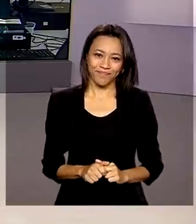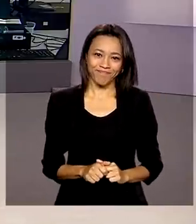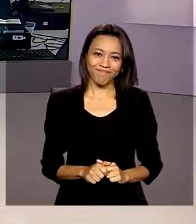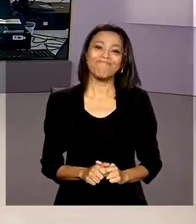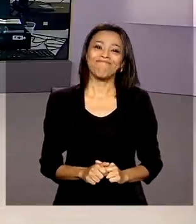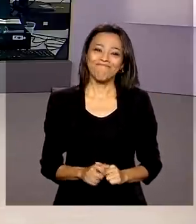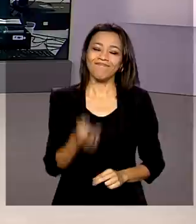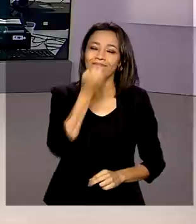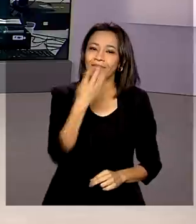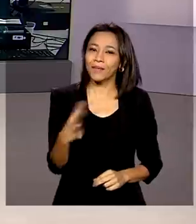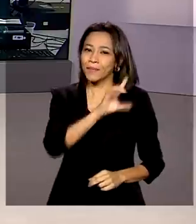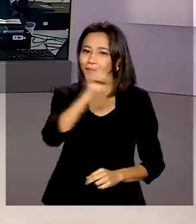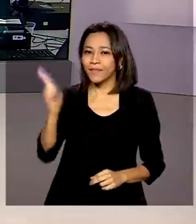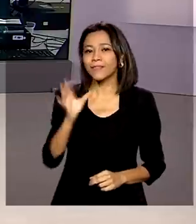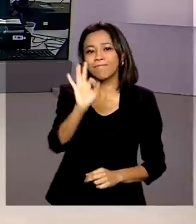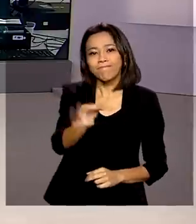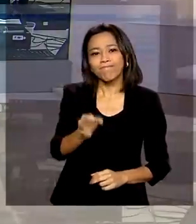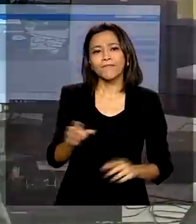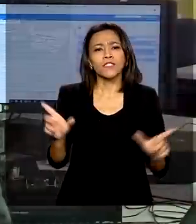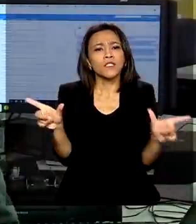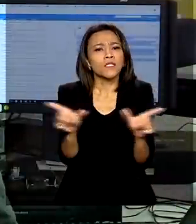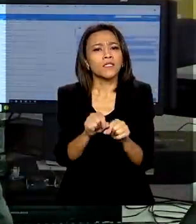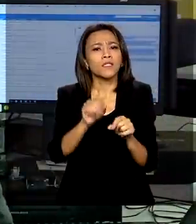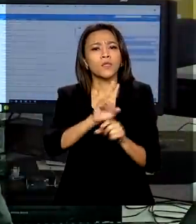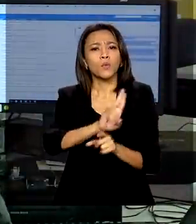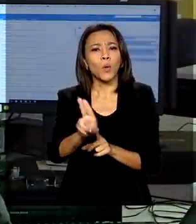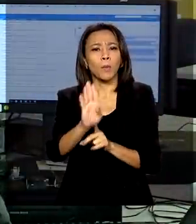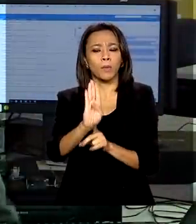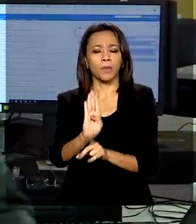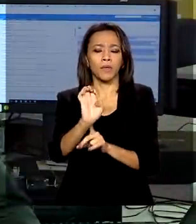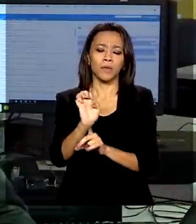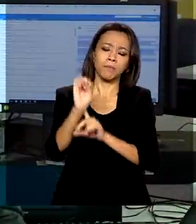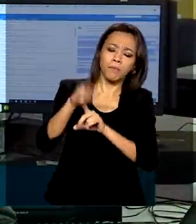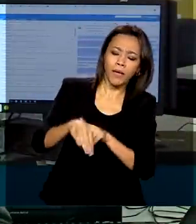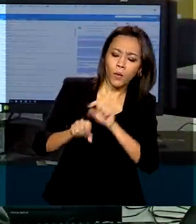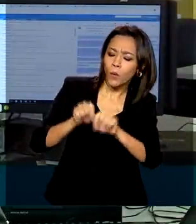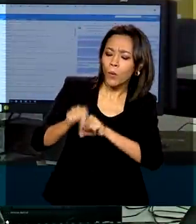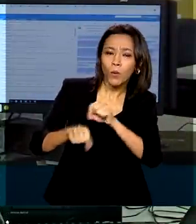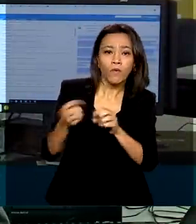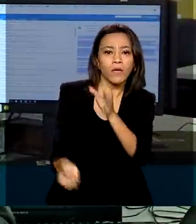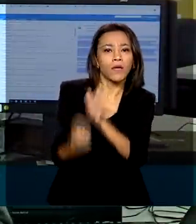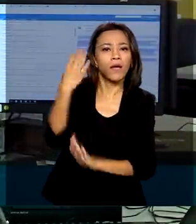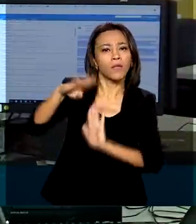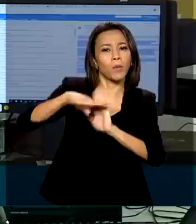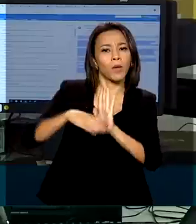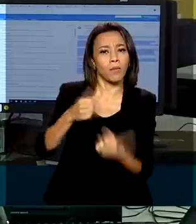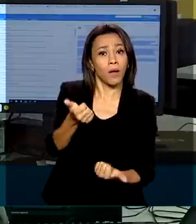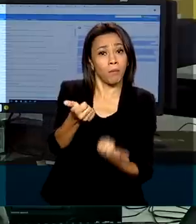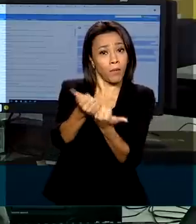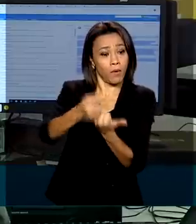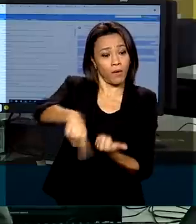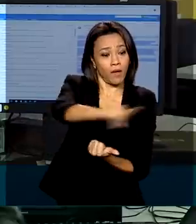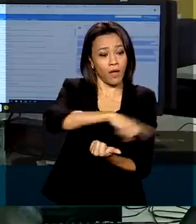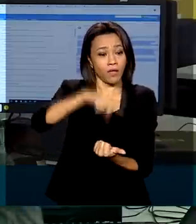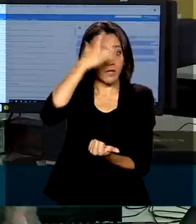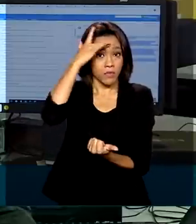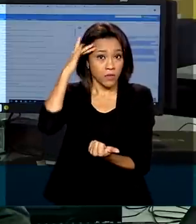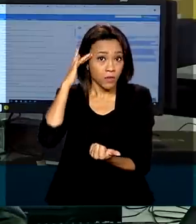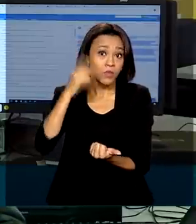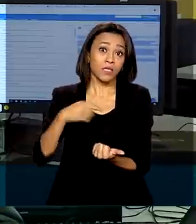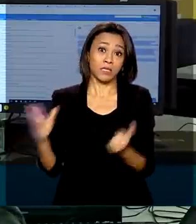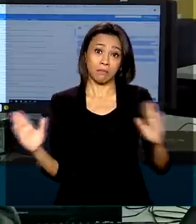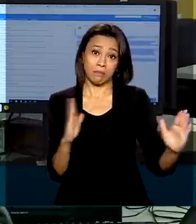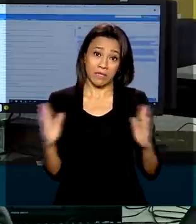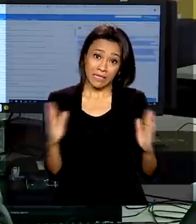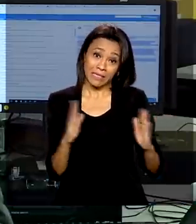Bom dia, Renata. Exatamente. O BEM é um benefício criado pelo governo para auxiliar os trabalhadores nesse momento de pandemia, complementando